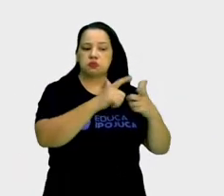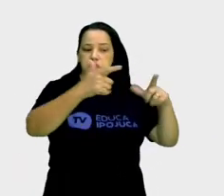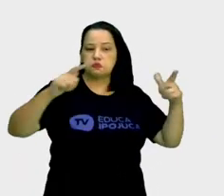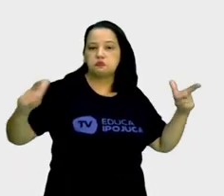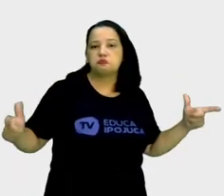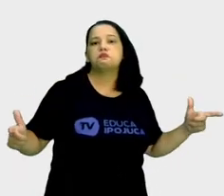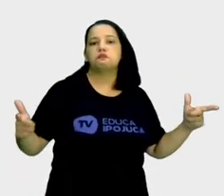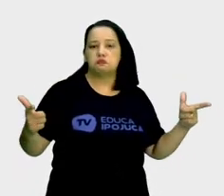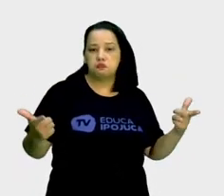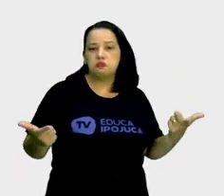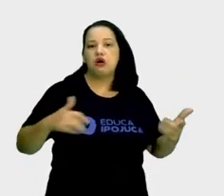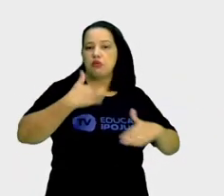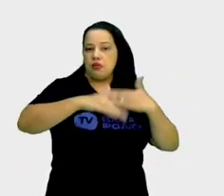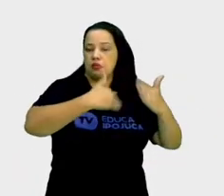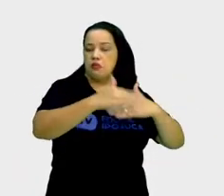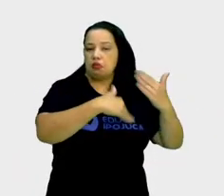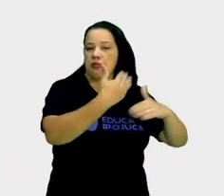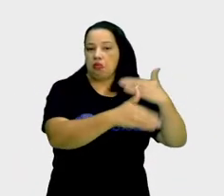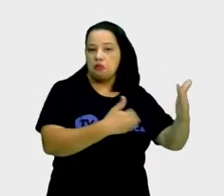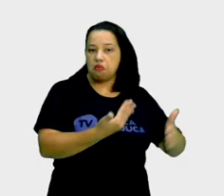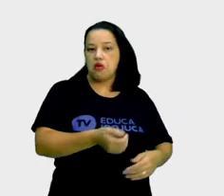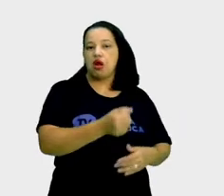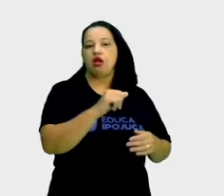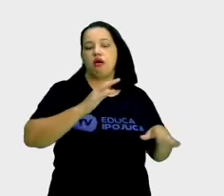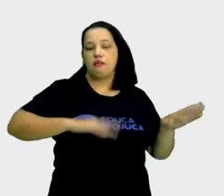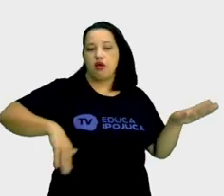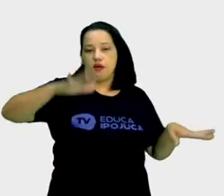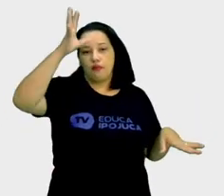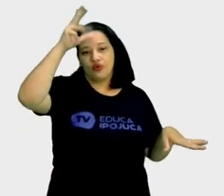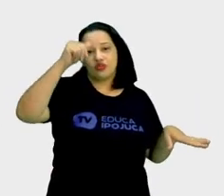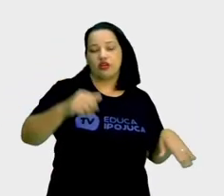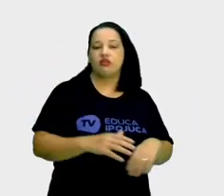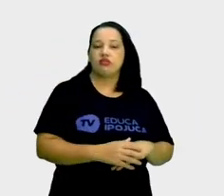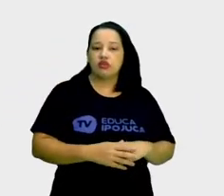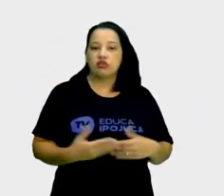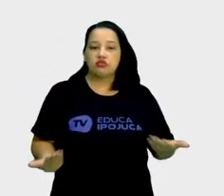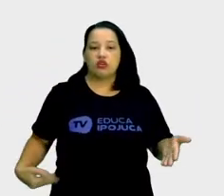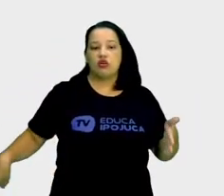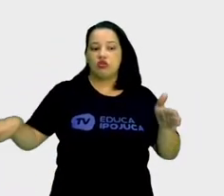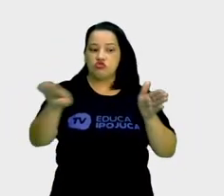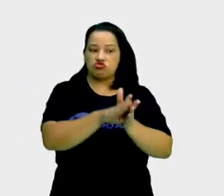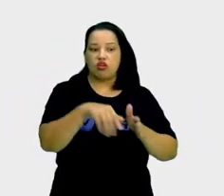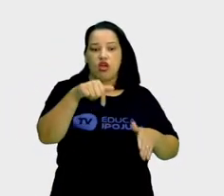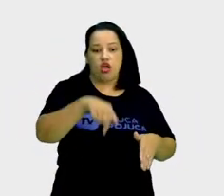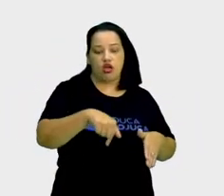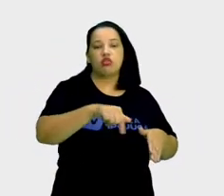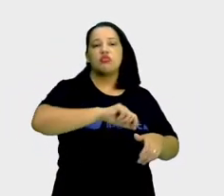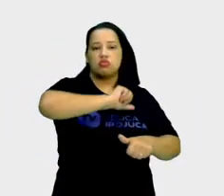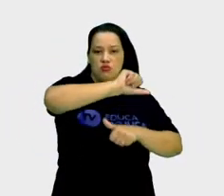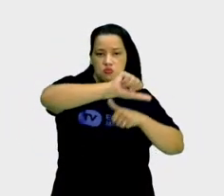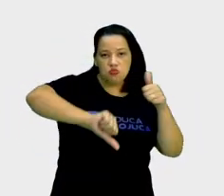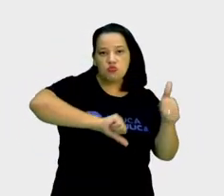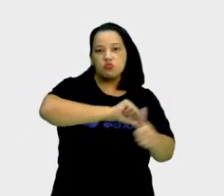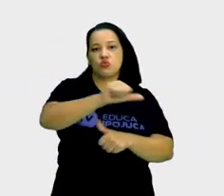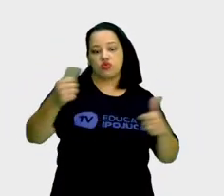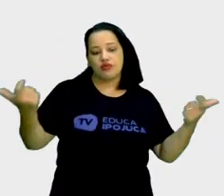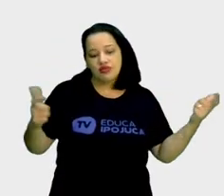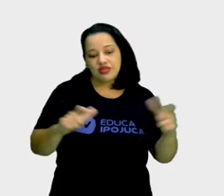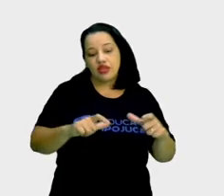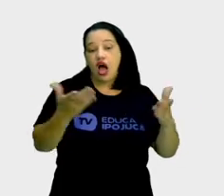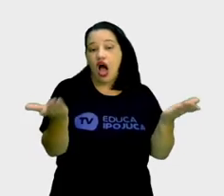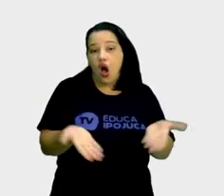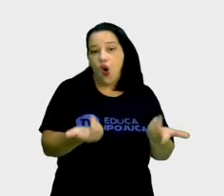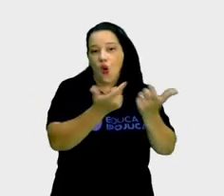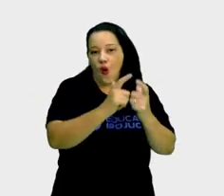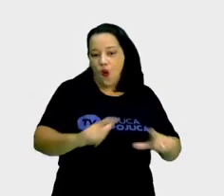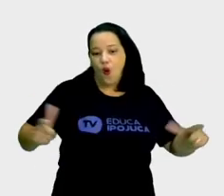de galinha. É por isso que eu estou falando para você, porque Ipojuca, quando eu cheguei aqui, era muito diferente. Ipojuca era bem pequenininha, agora está grande,